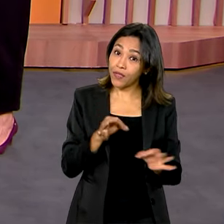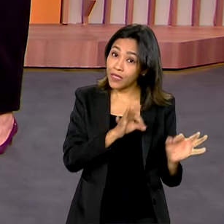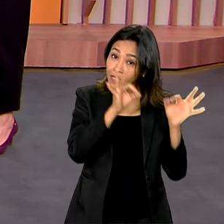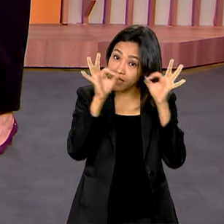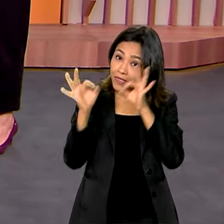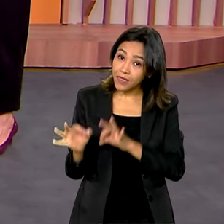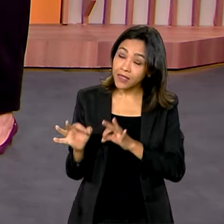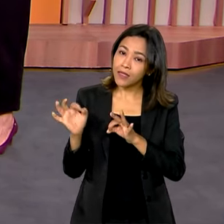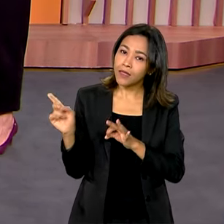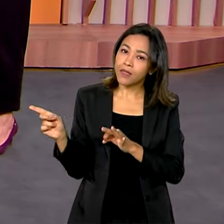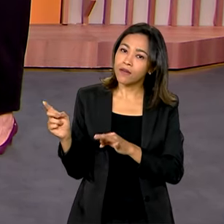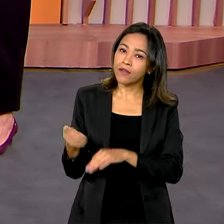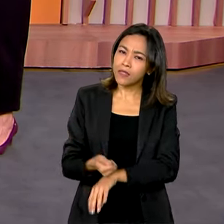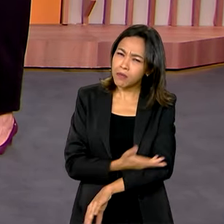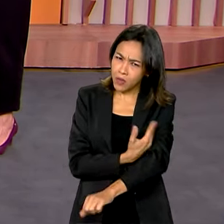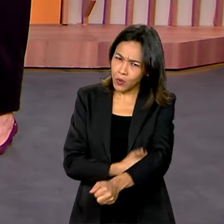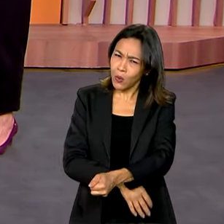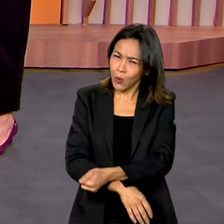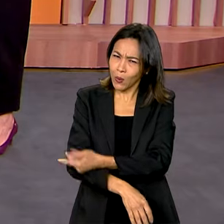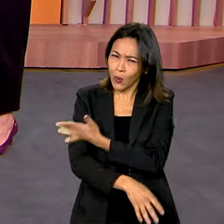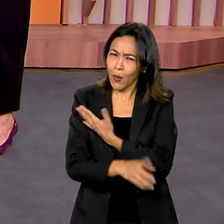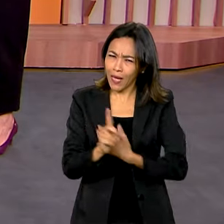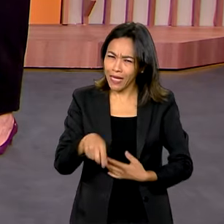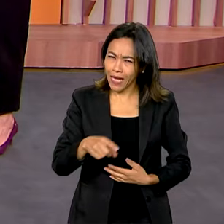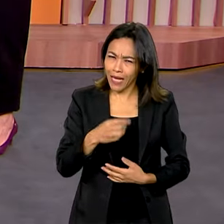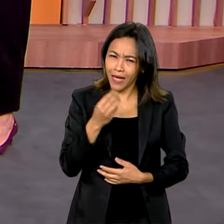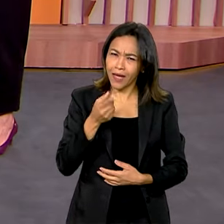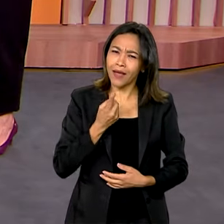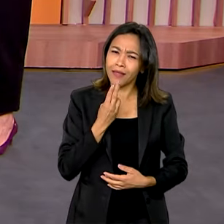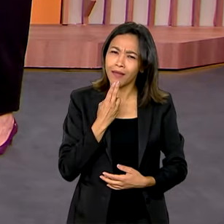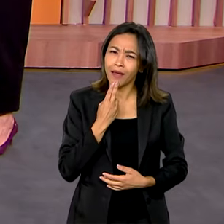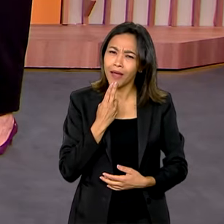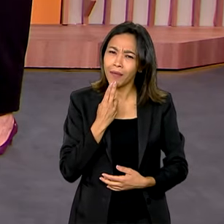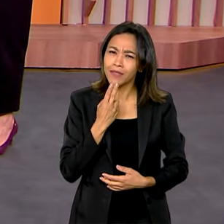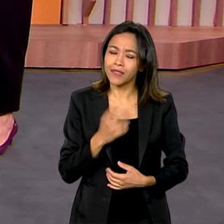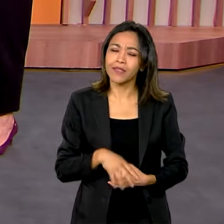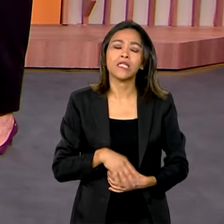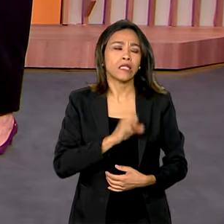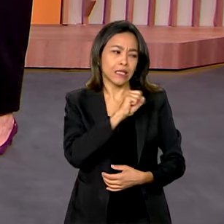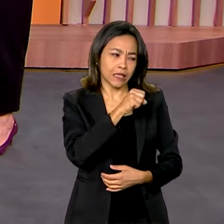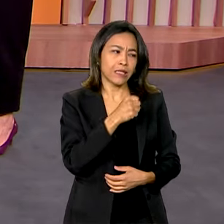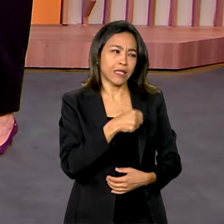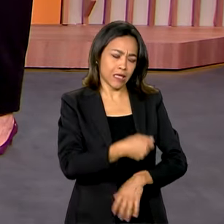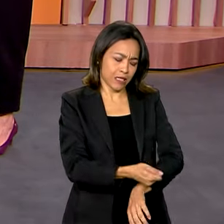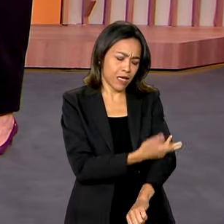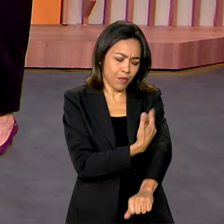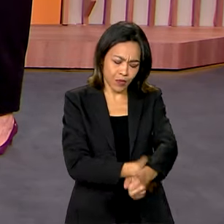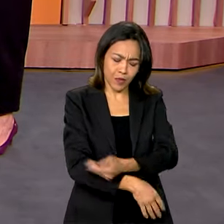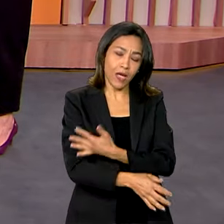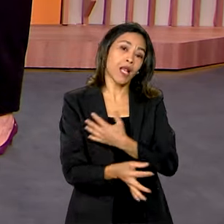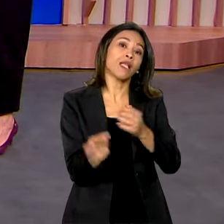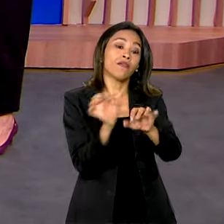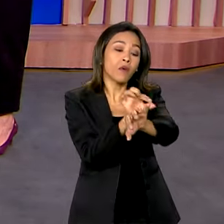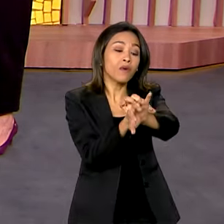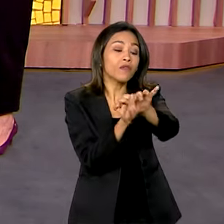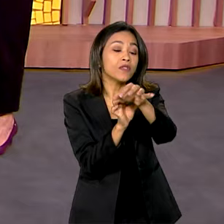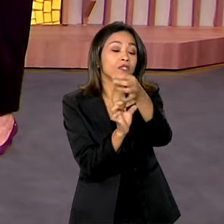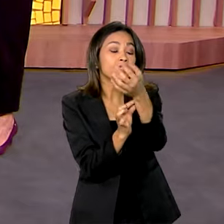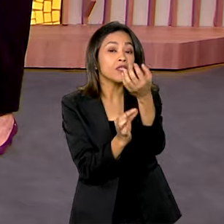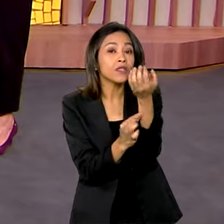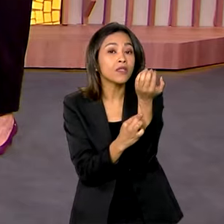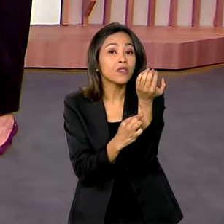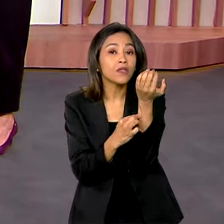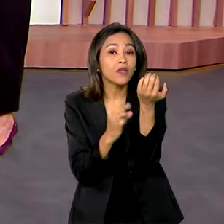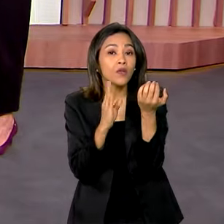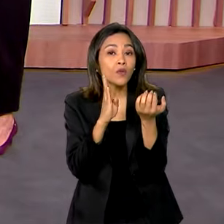finalzinho que ela até se emocionou, a ministra, né? Você falou com ela, conta para a gente. Ela se emocionou, Vanessa, ela estava com uma fitinha do Bom Fim. E